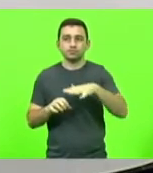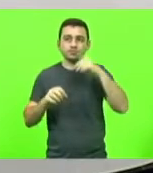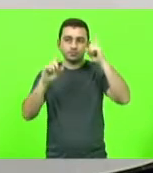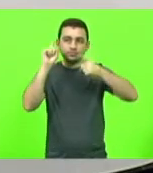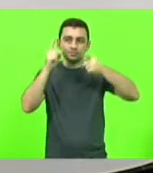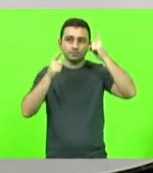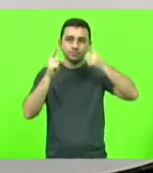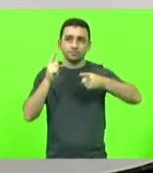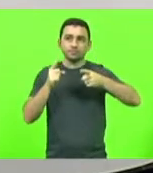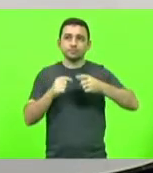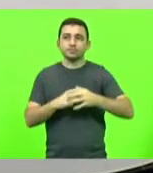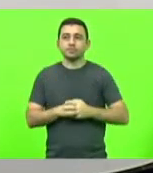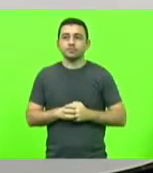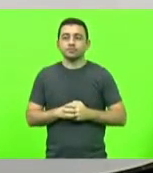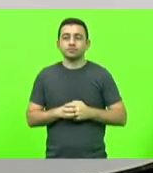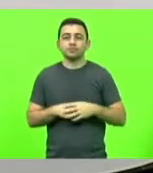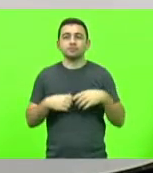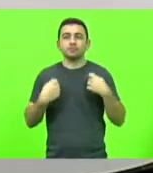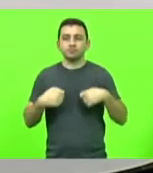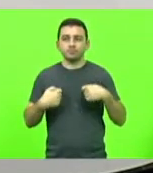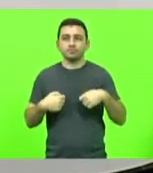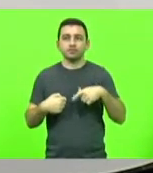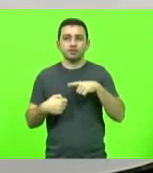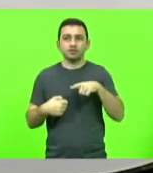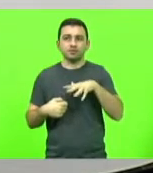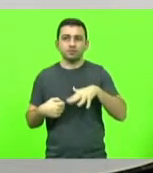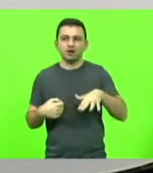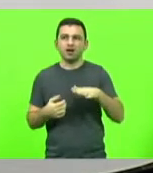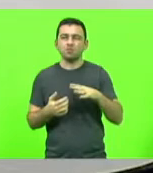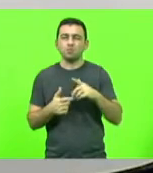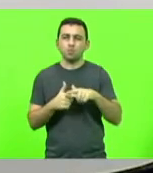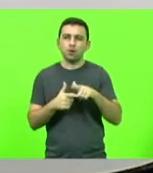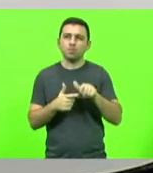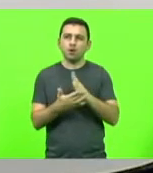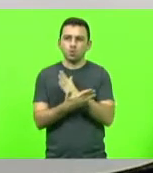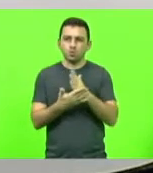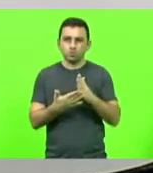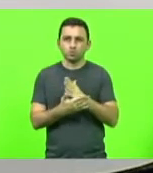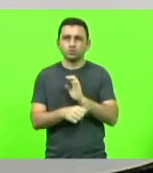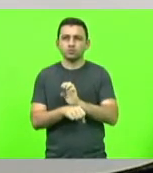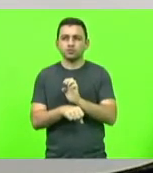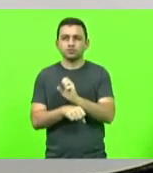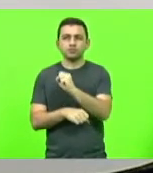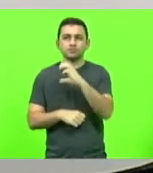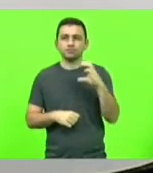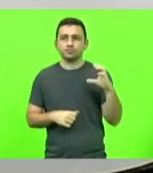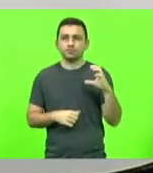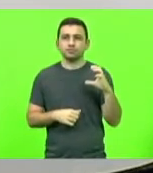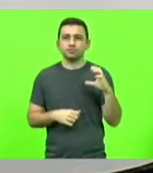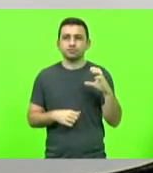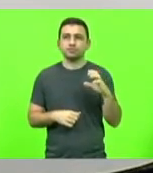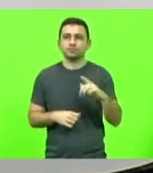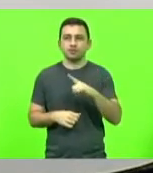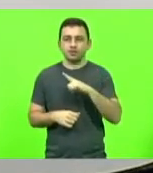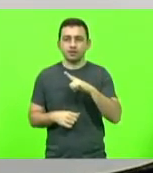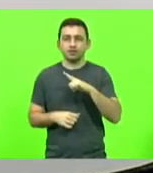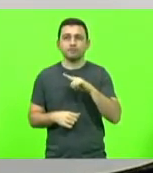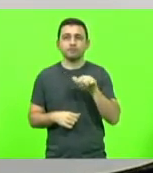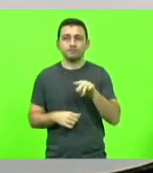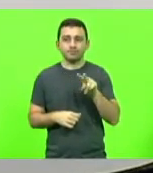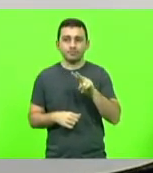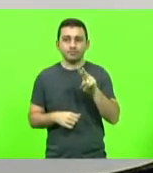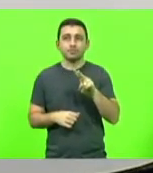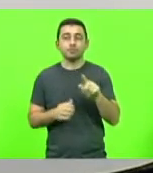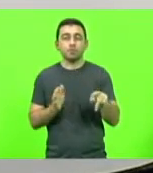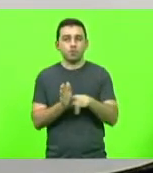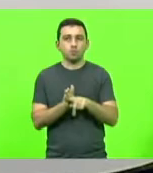E nós temos situações neuvrálgicas ainda no nosso Estado que precisam ser enfrentadas e valoradas pela constituição